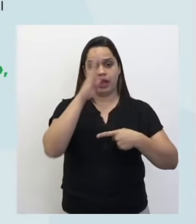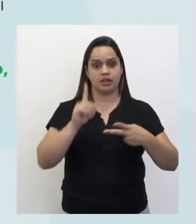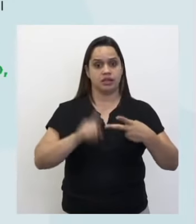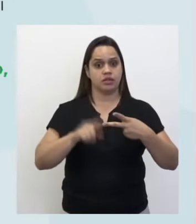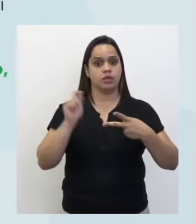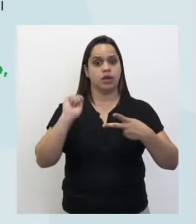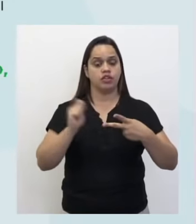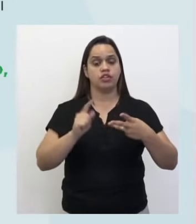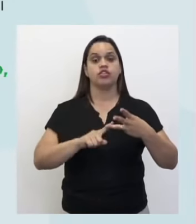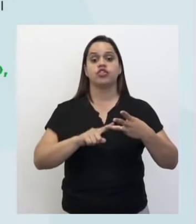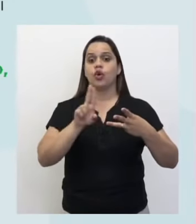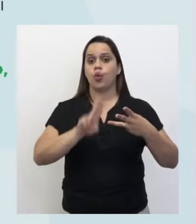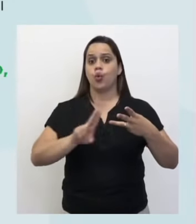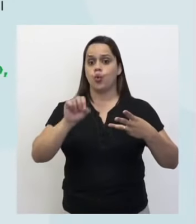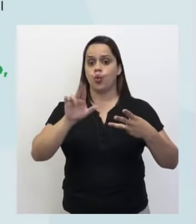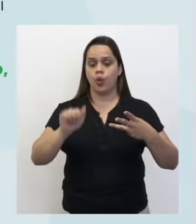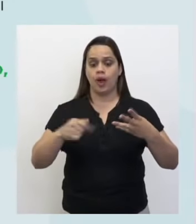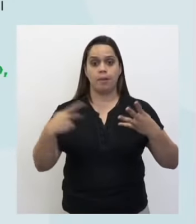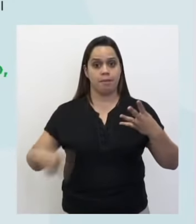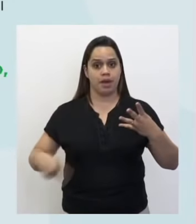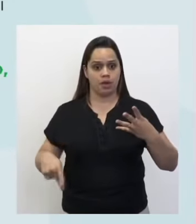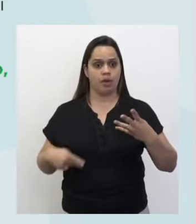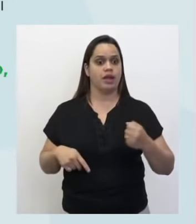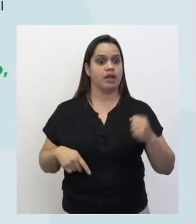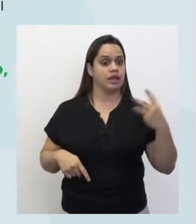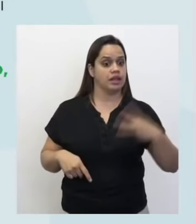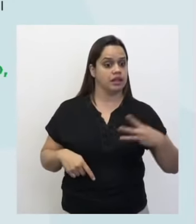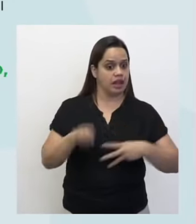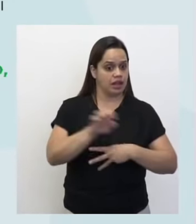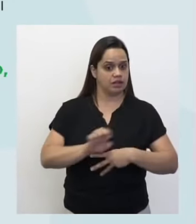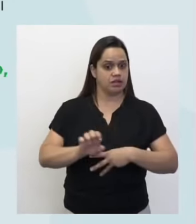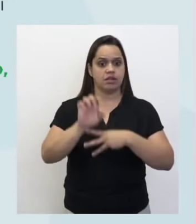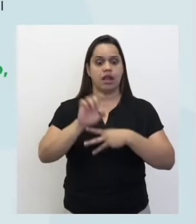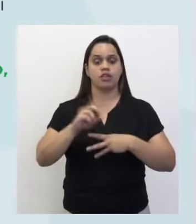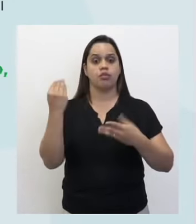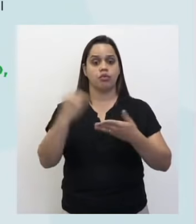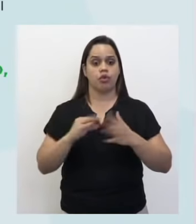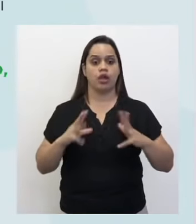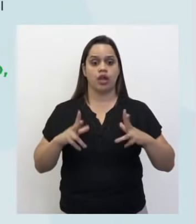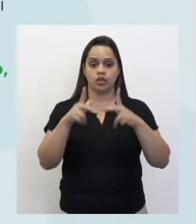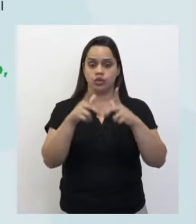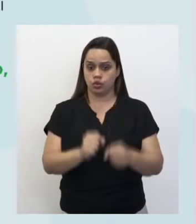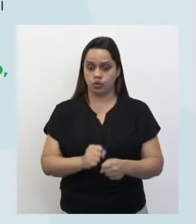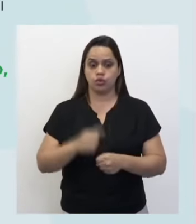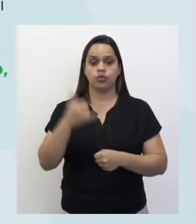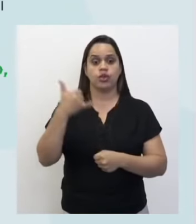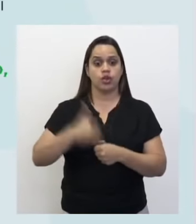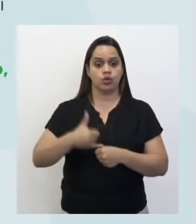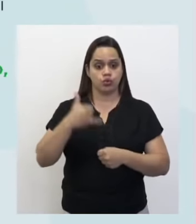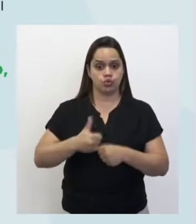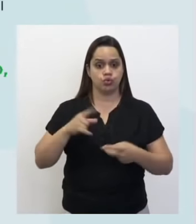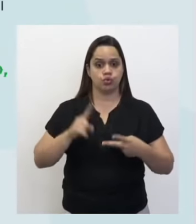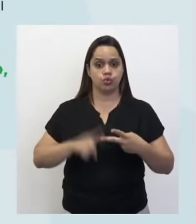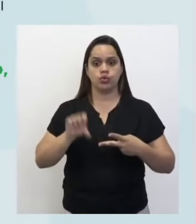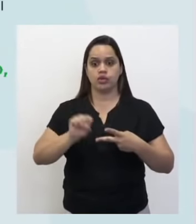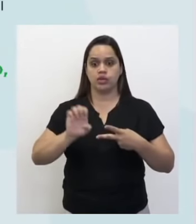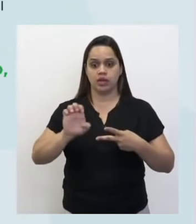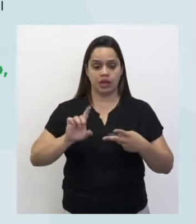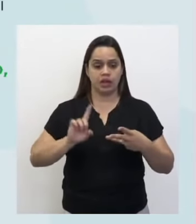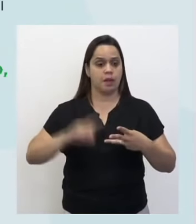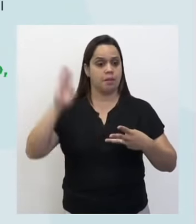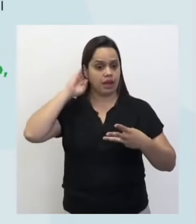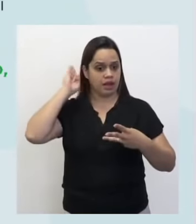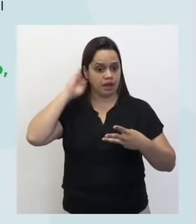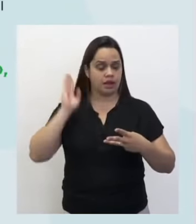Uruguai e Paraguai. E CIT pelo menos 3 estados, né? Nós vamos colocar todos aí, né? No sul, Rio Grande do Sul, Santa Catarina e o